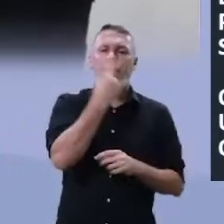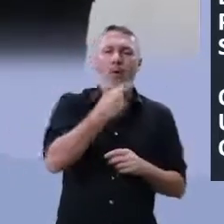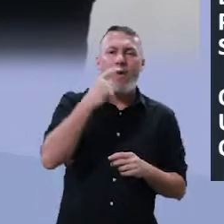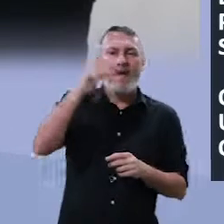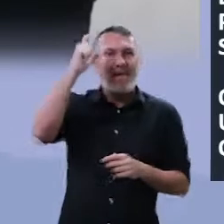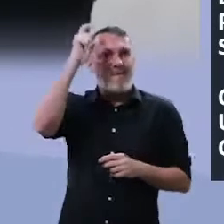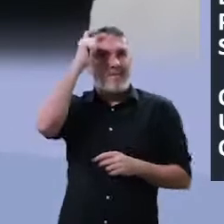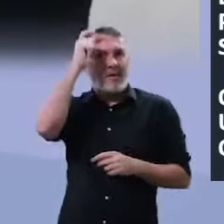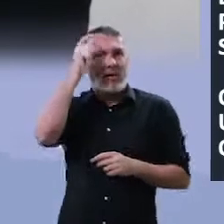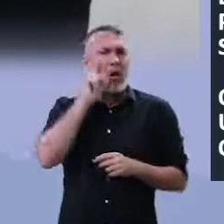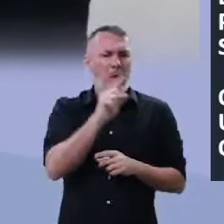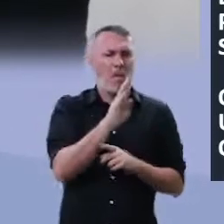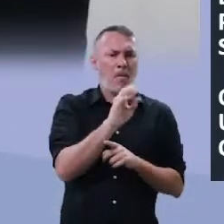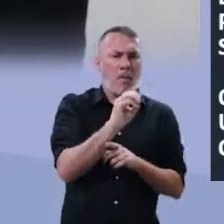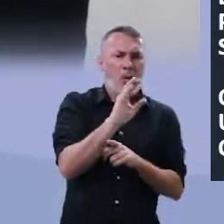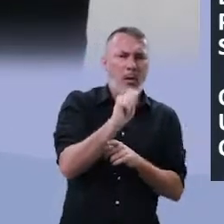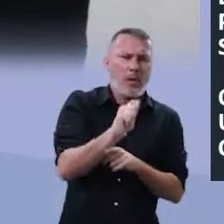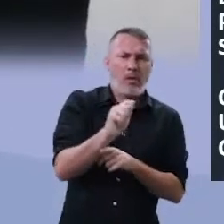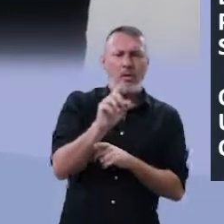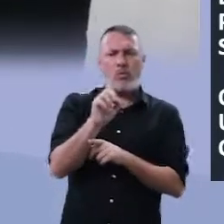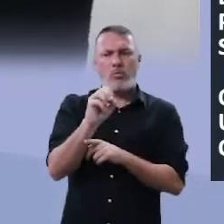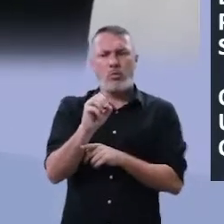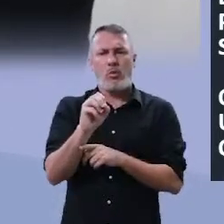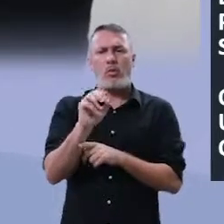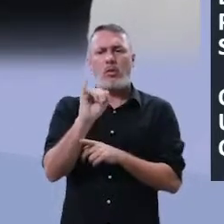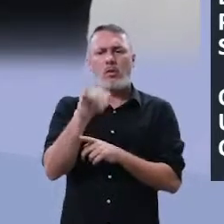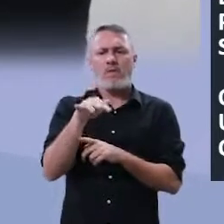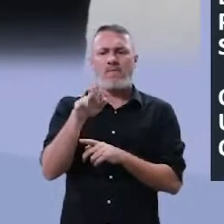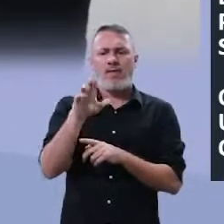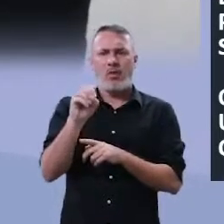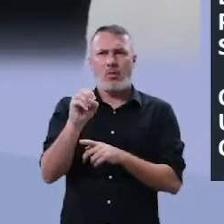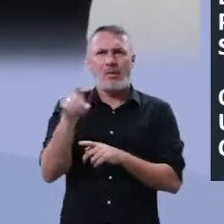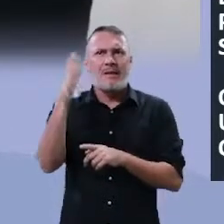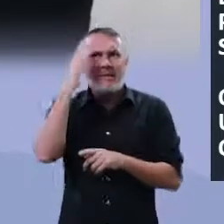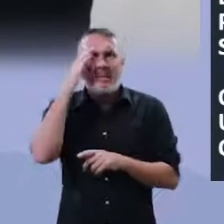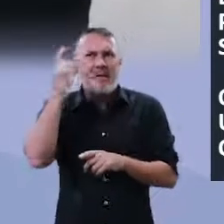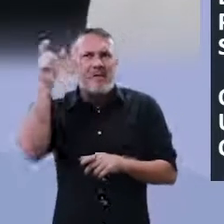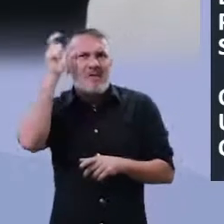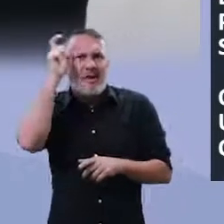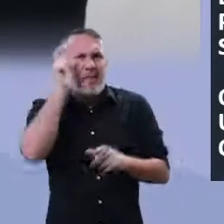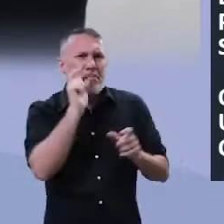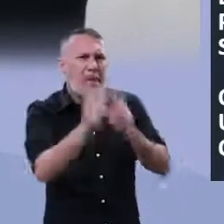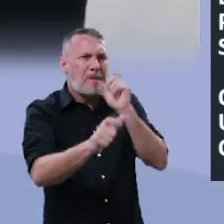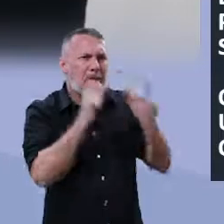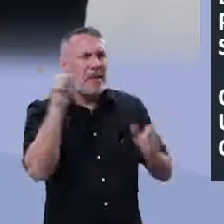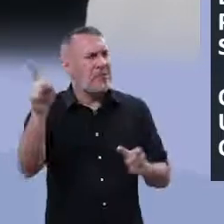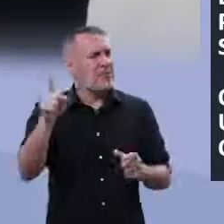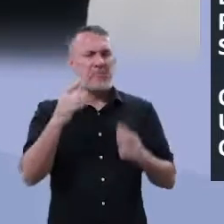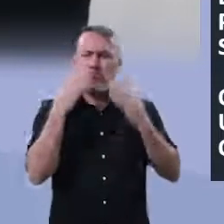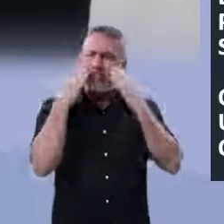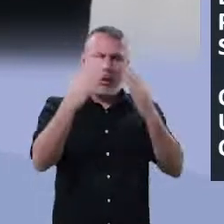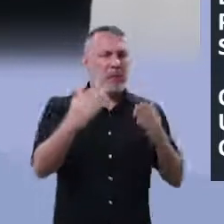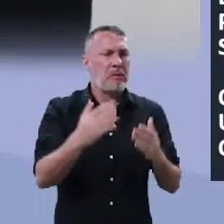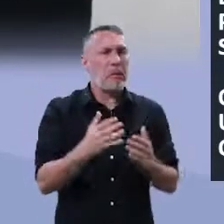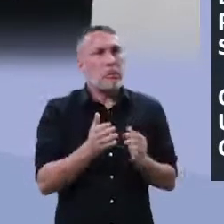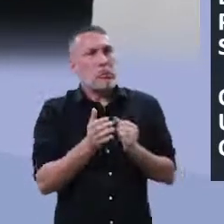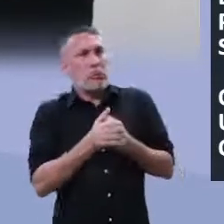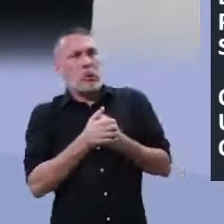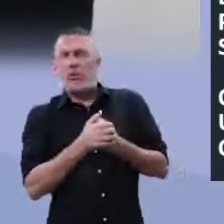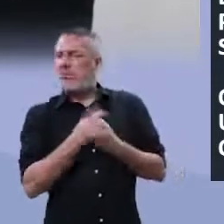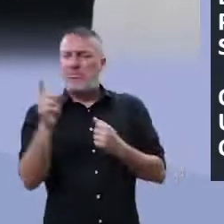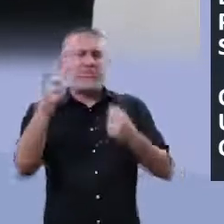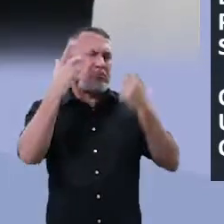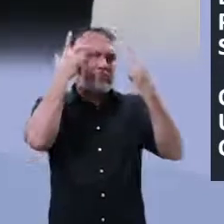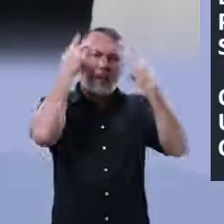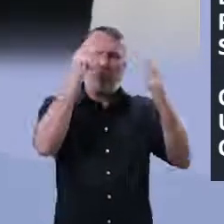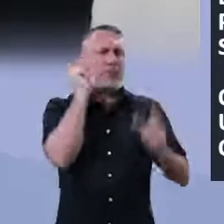inferno. Note a palavra. O boca do inferno. Então, se a boca dele é infernal, ele falava rasgado mesmo,